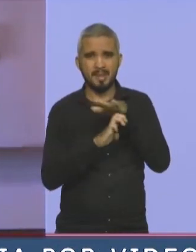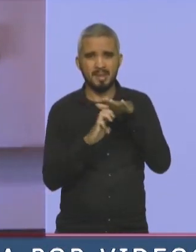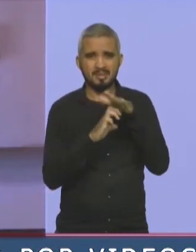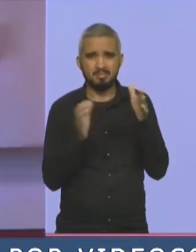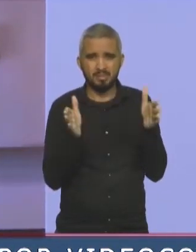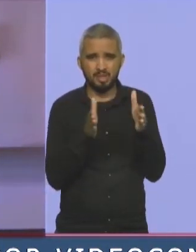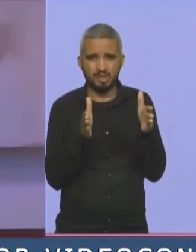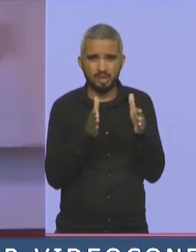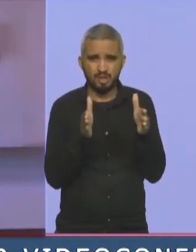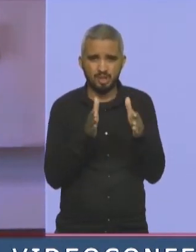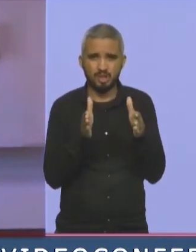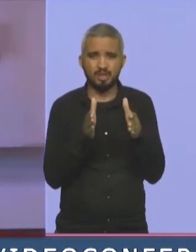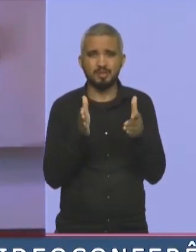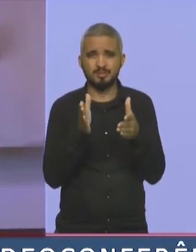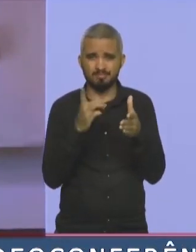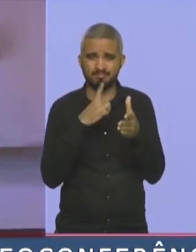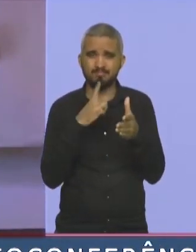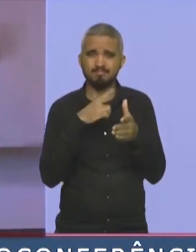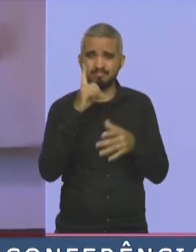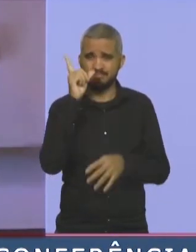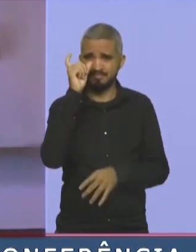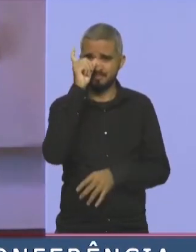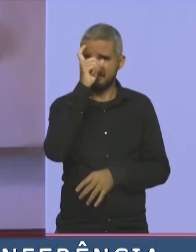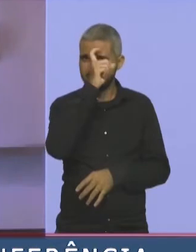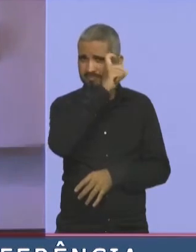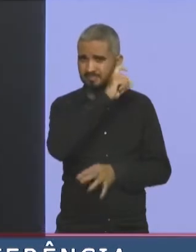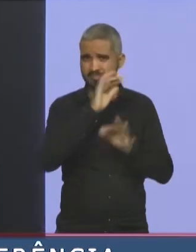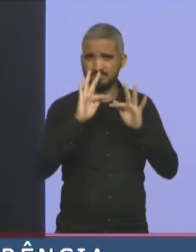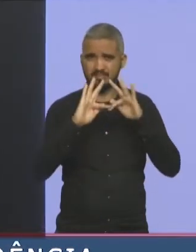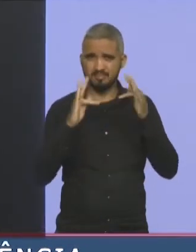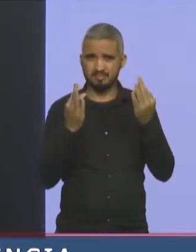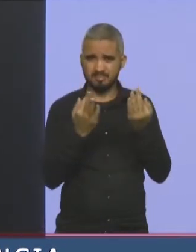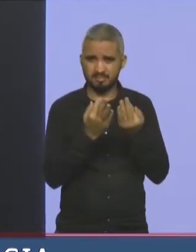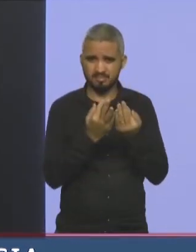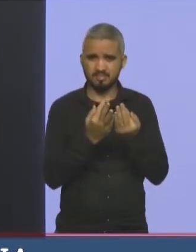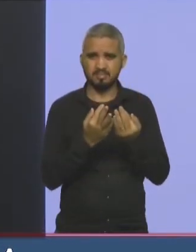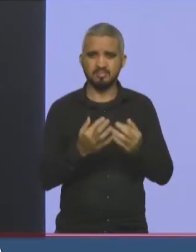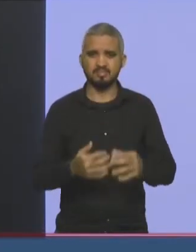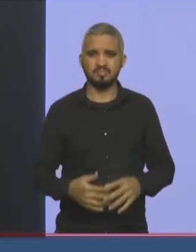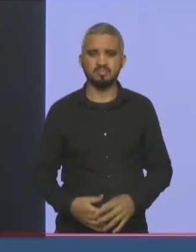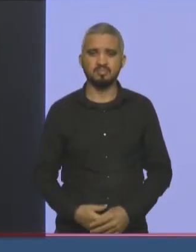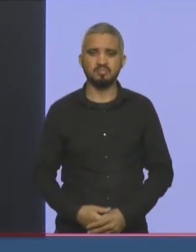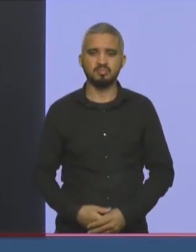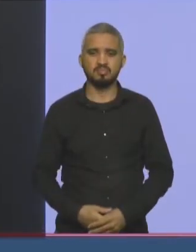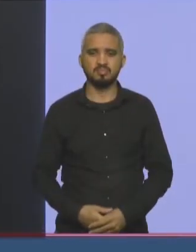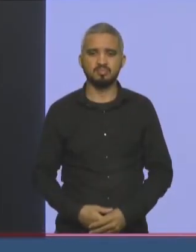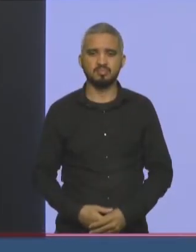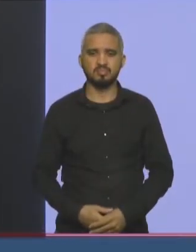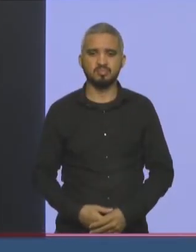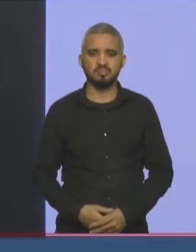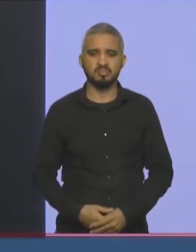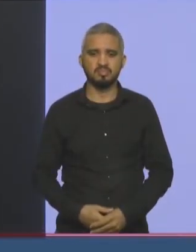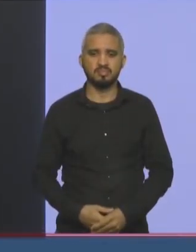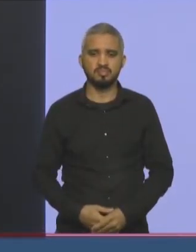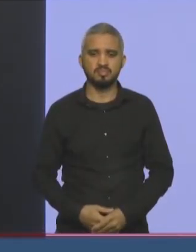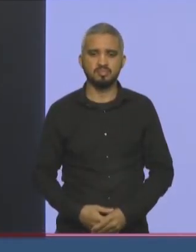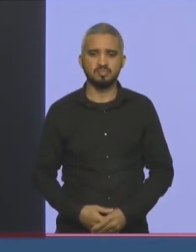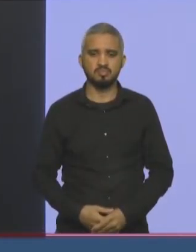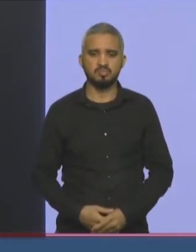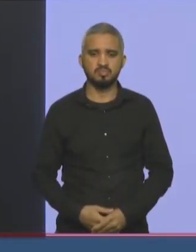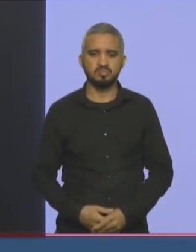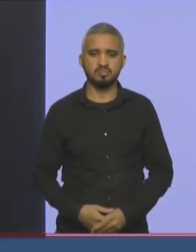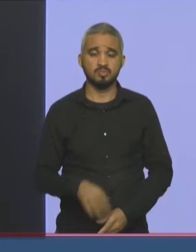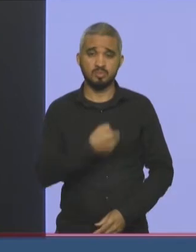estão passando por uma situação bem com as suas famílias. Sabemos aí que isso não está sendo ação do governo do Estado, no sentido de